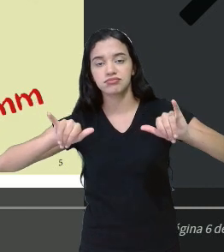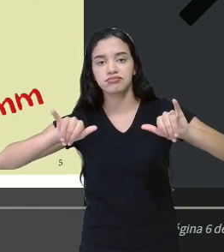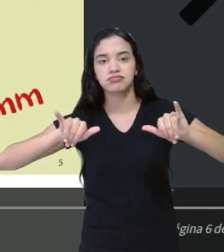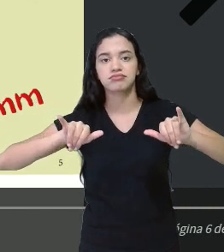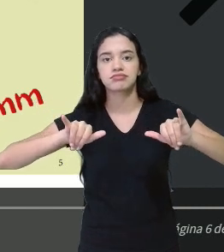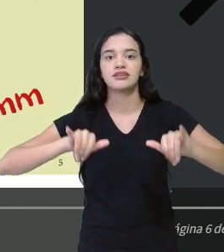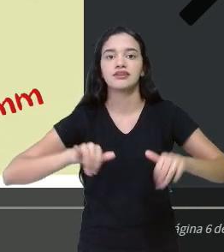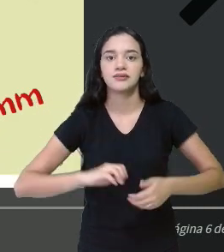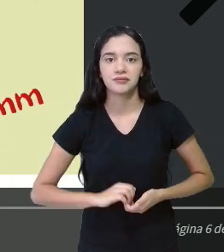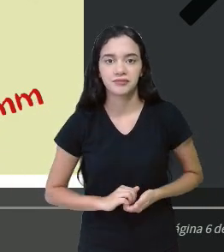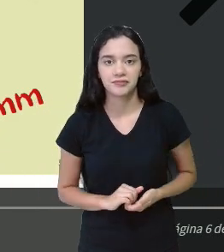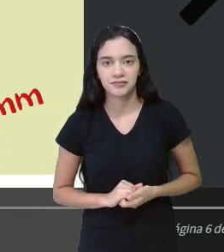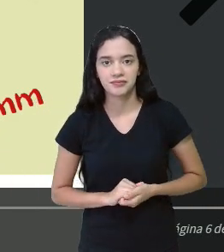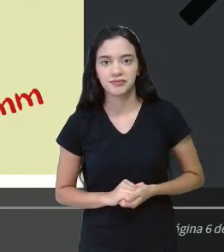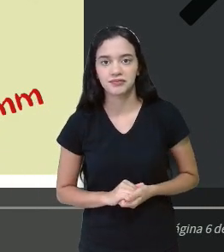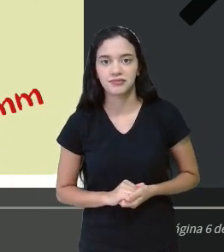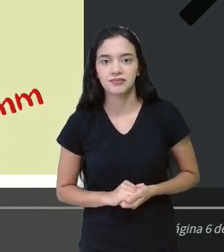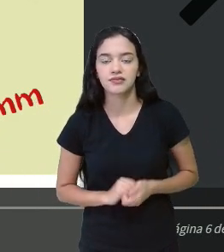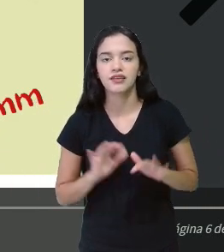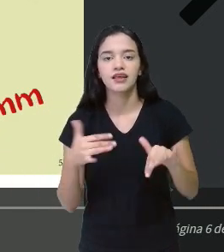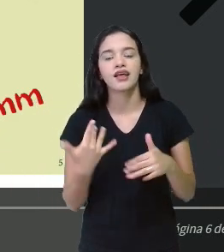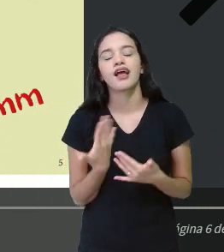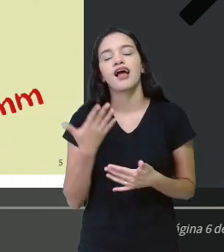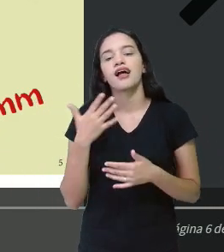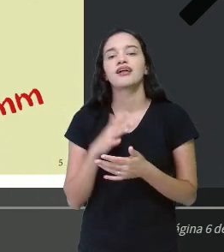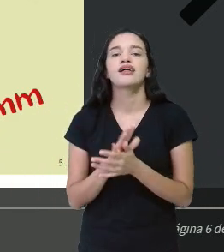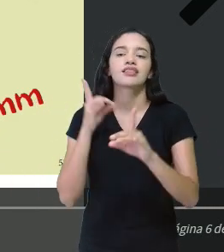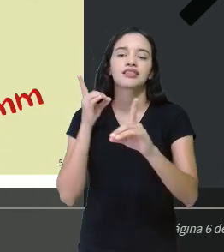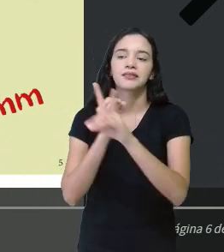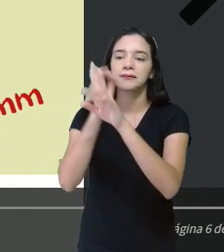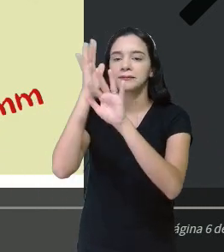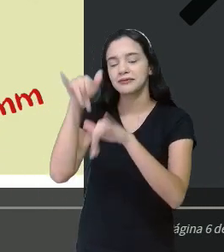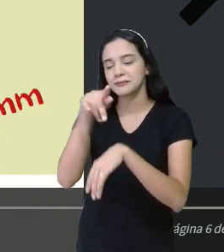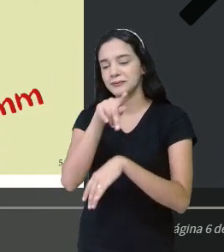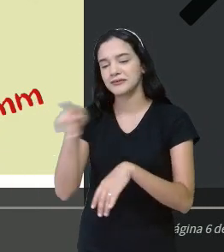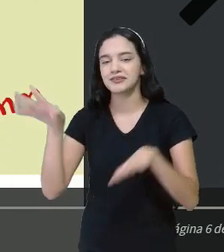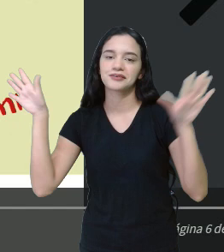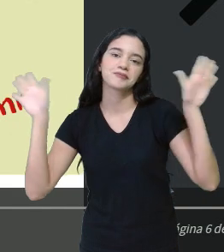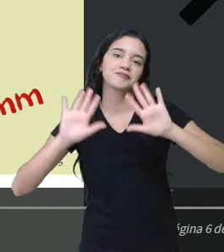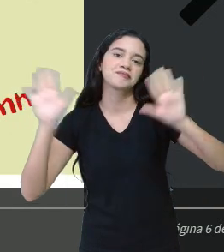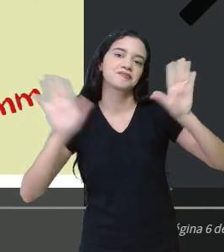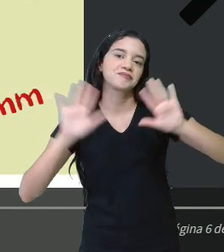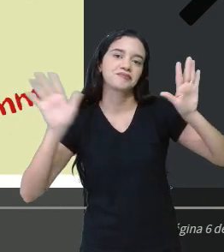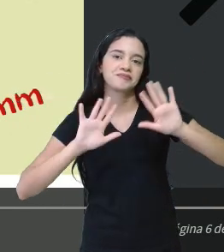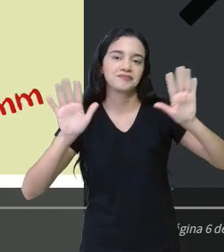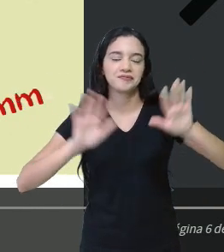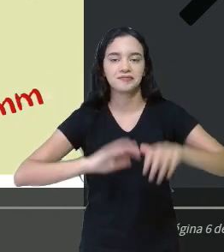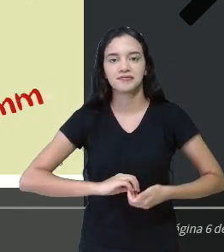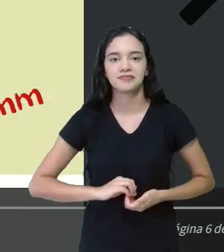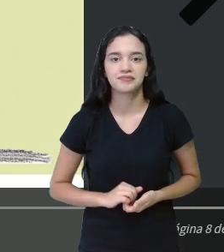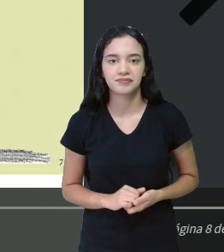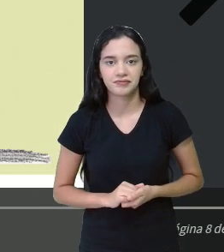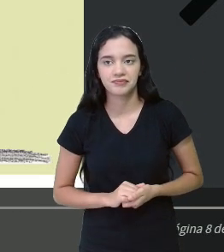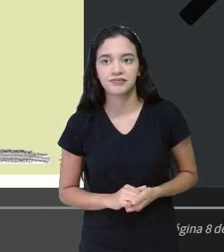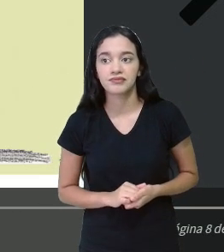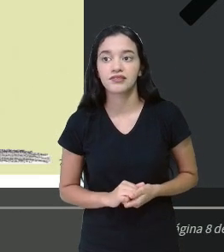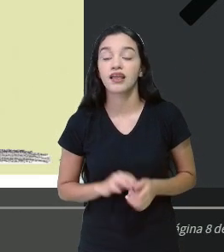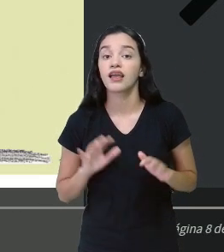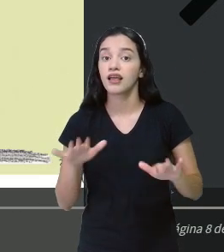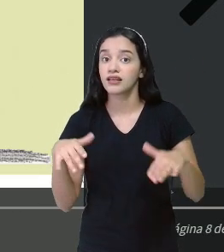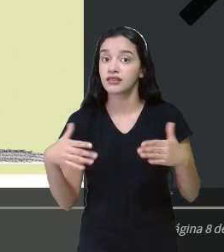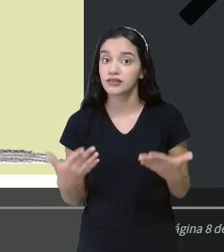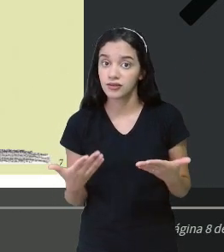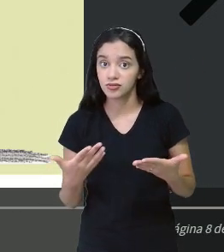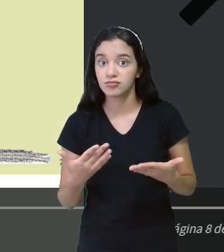Bem, bem, até amanhã, professora. Tchau, tchau. E aí,